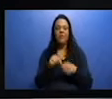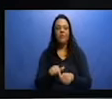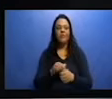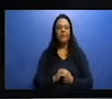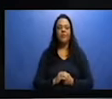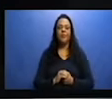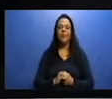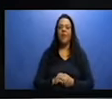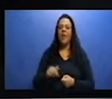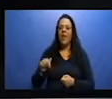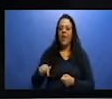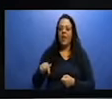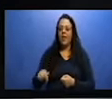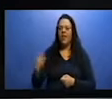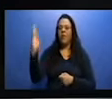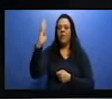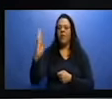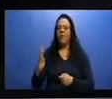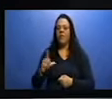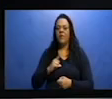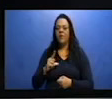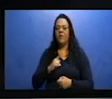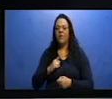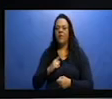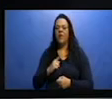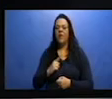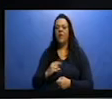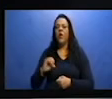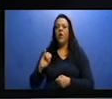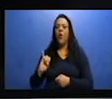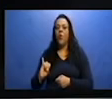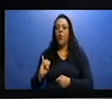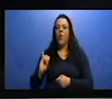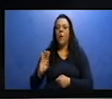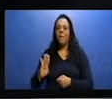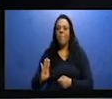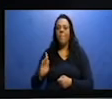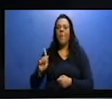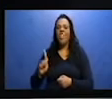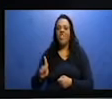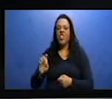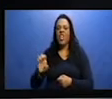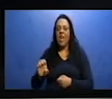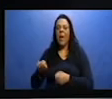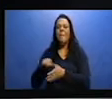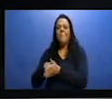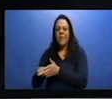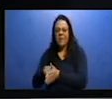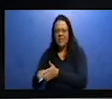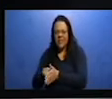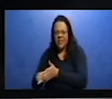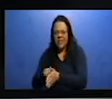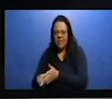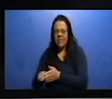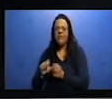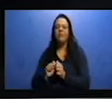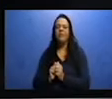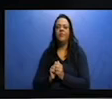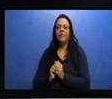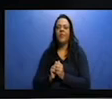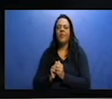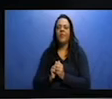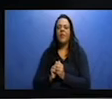Estatística, ele tem uma definição pra cidade que se baseia aí em aspectos qualitativos e administrativos.